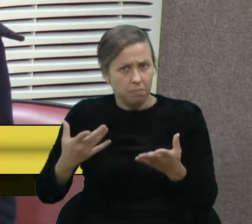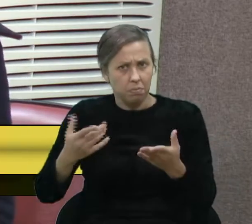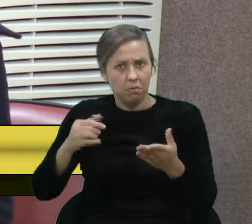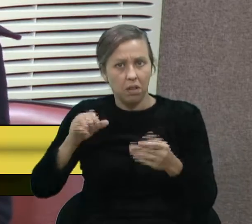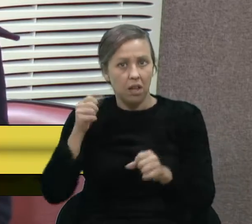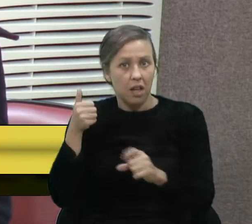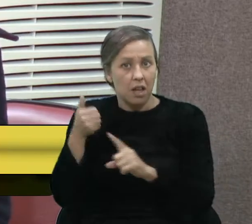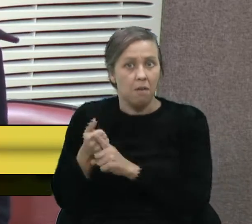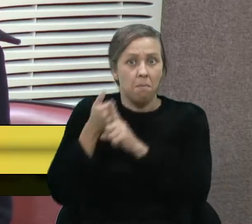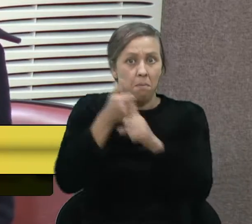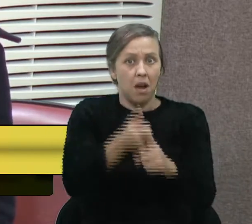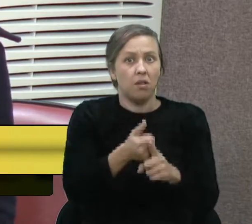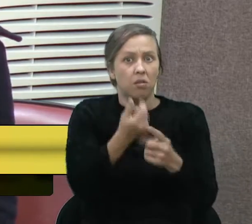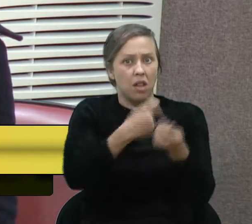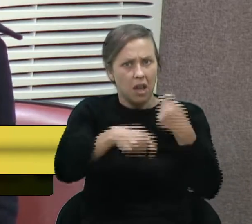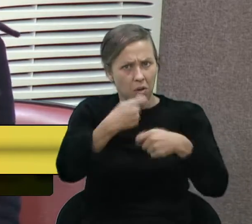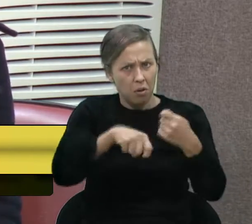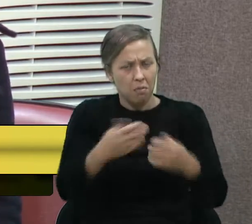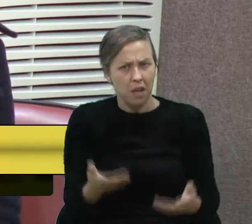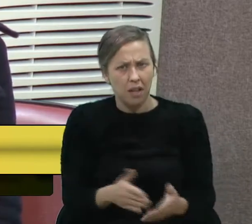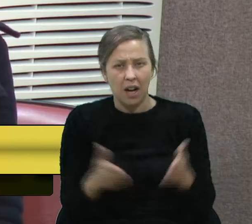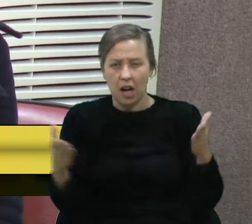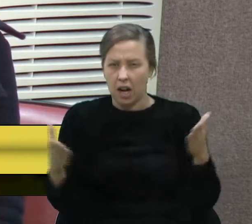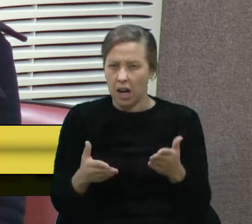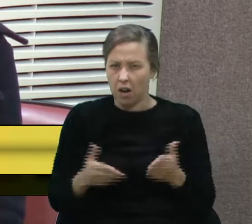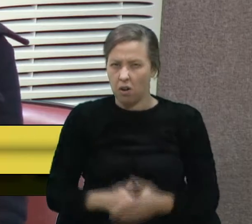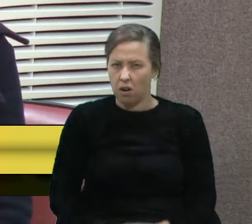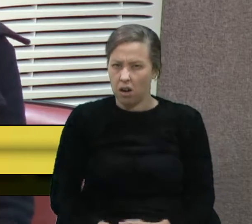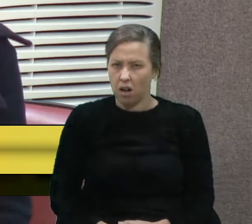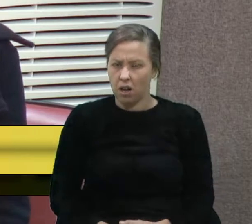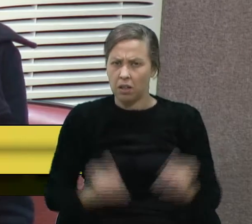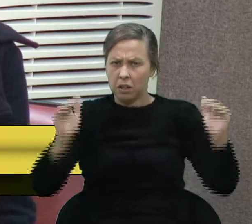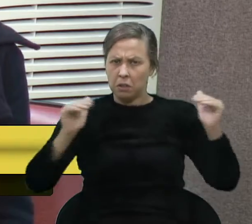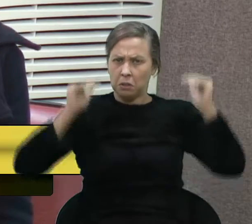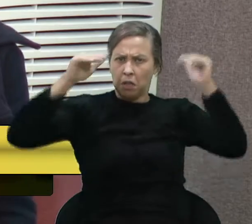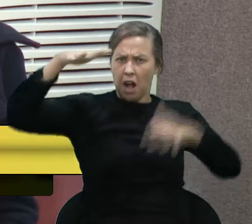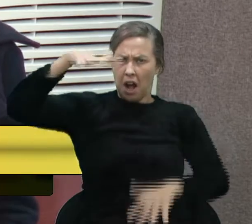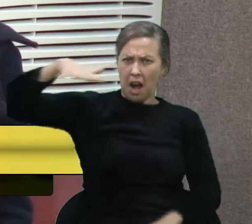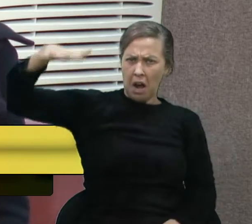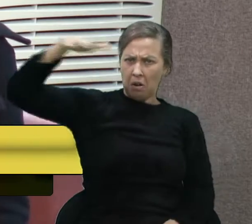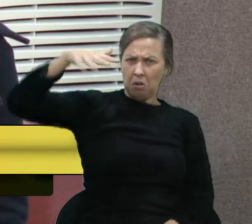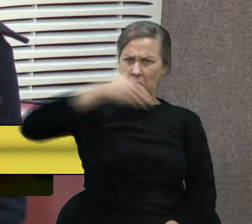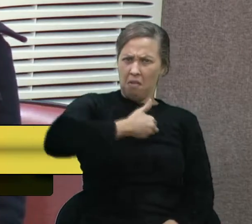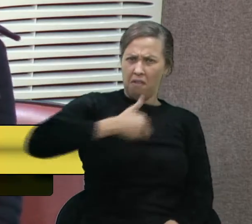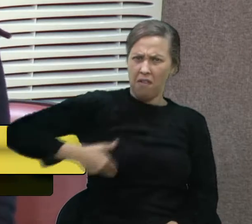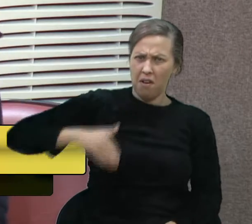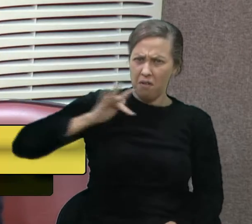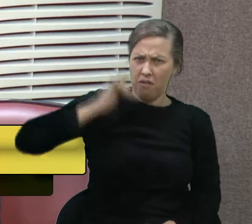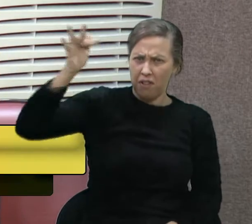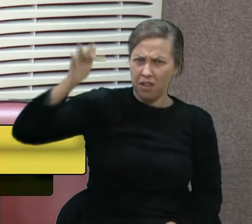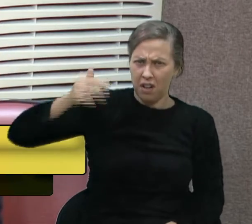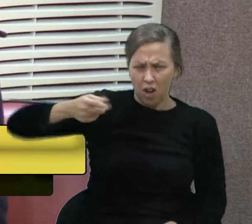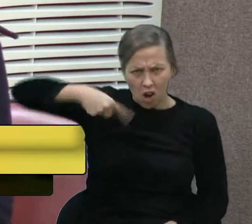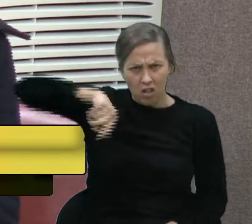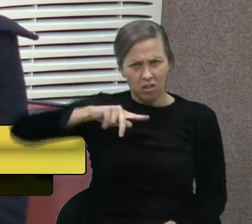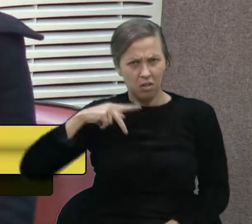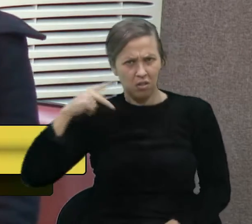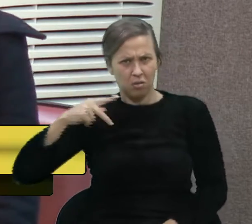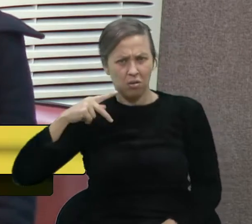impacto na nossa economia. Agora, para o alto escalão do governo federal, os nossos